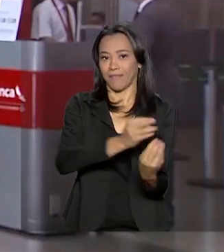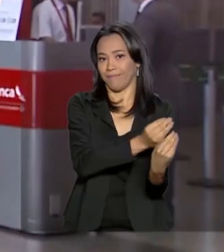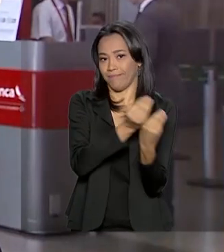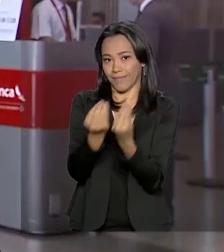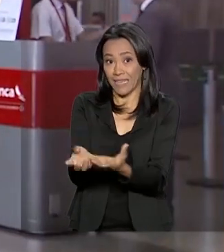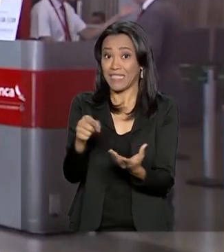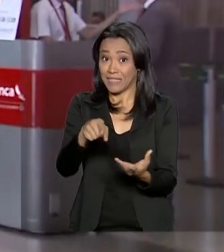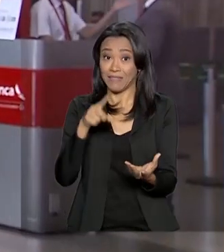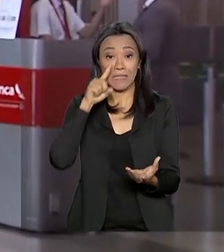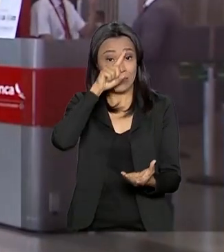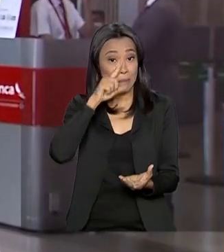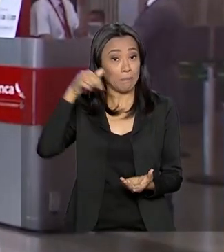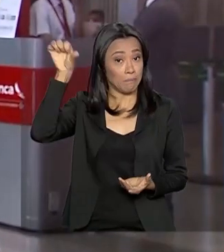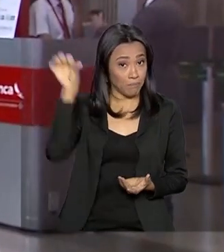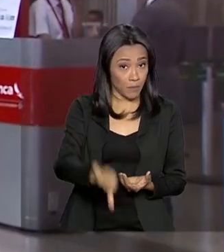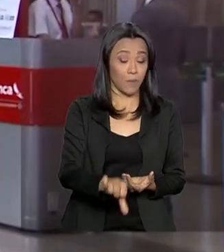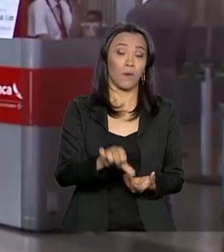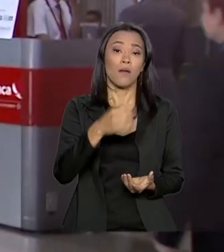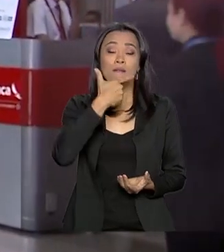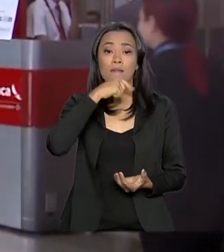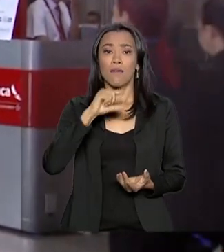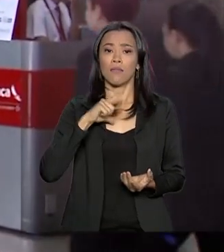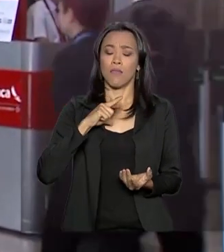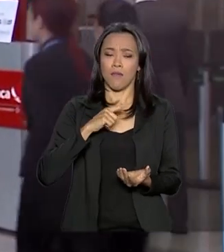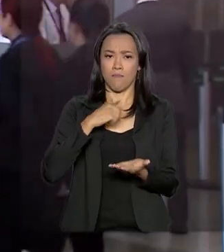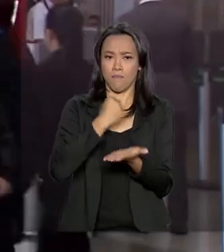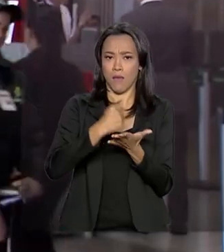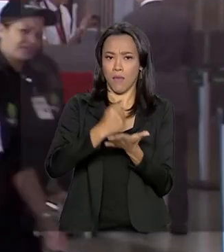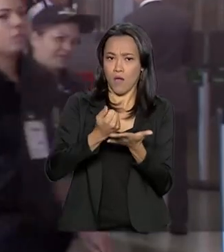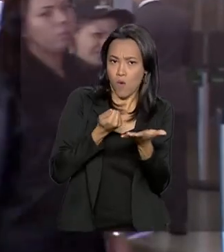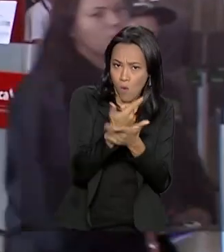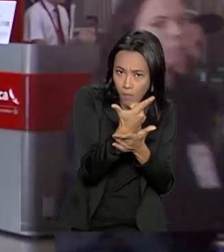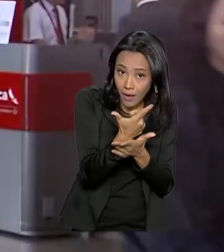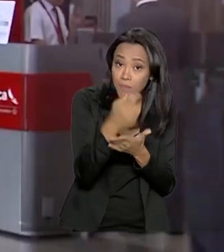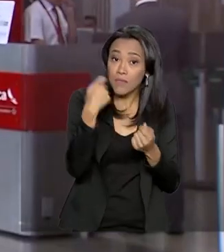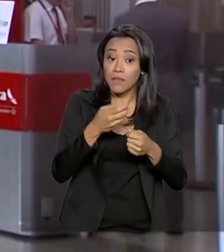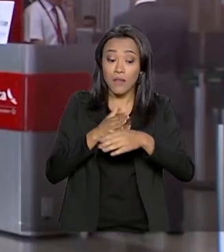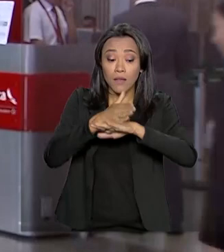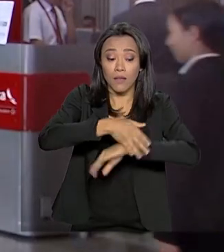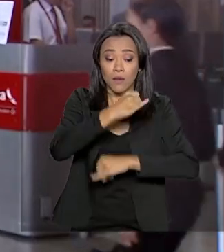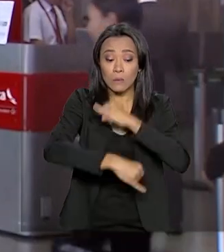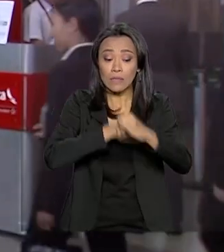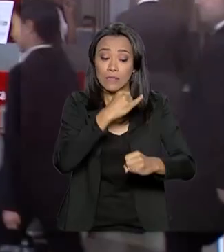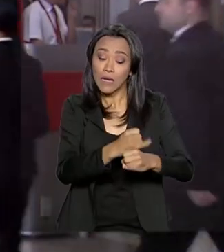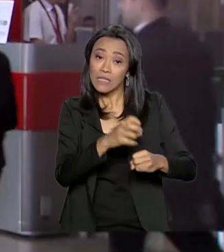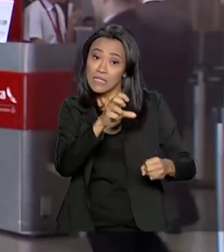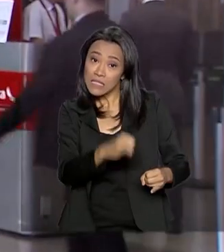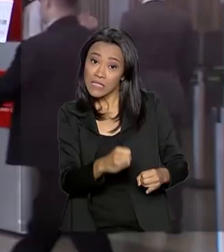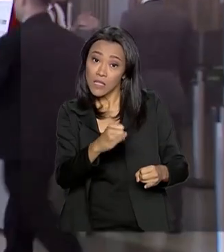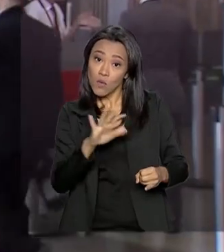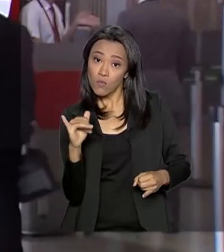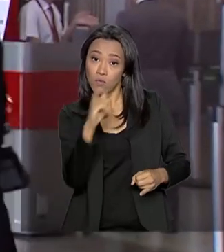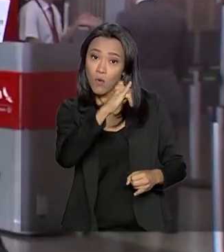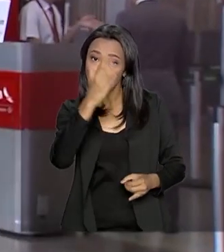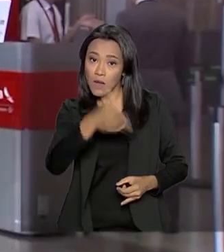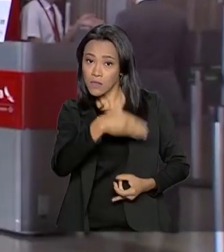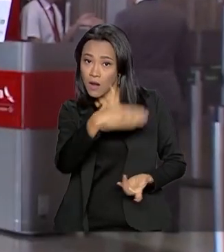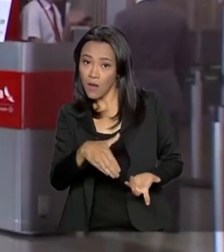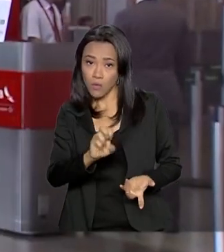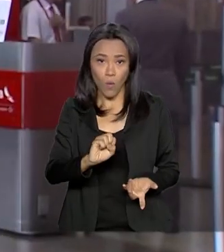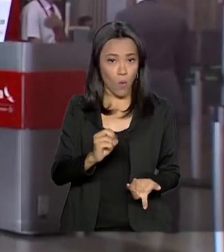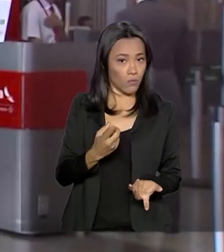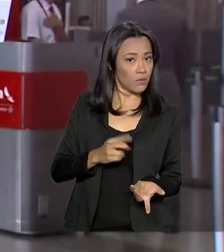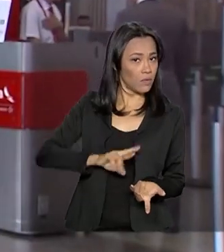agravar. Quem tem passagem comprada pela Avianca deve entrar no site, saber se o voo foi ou não cancelado